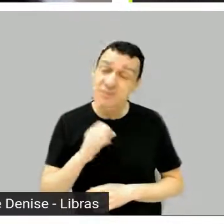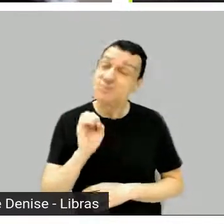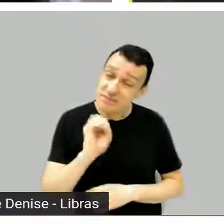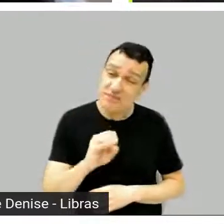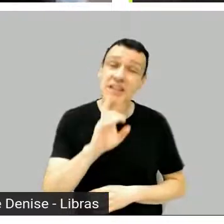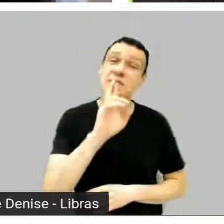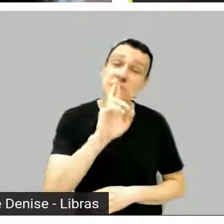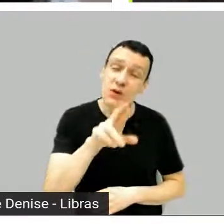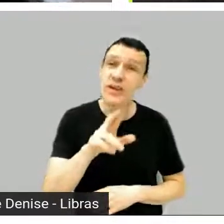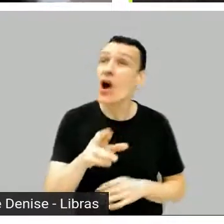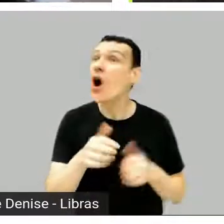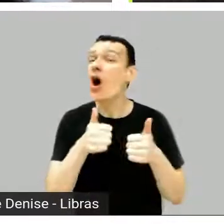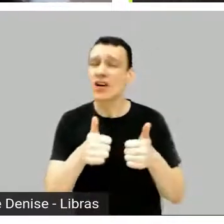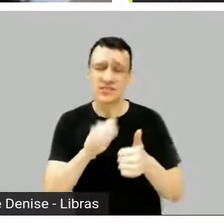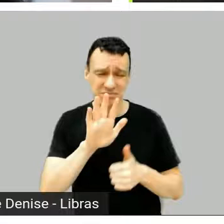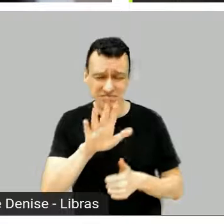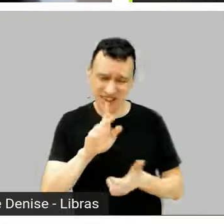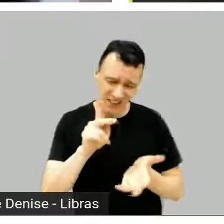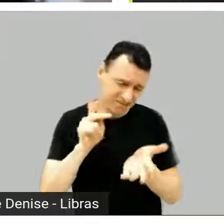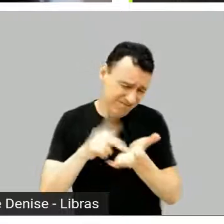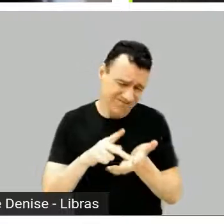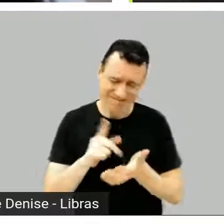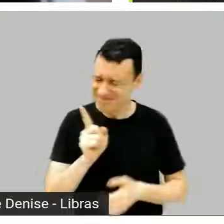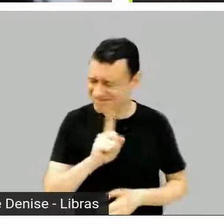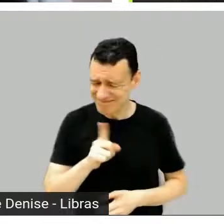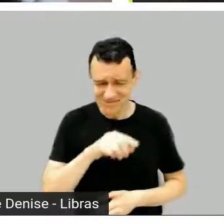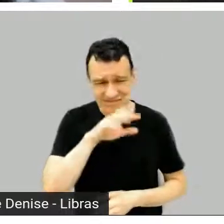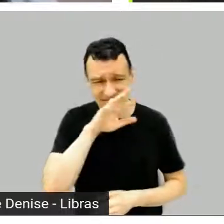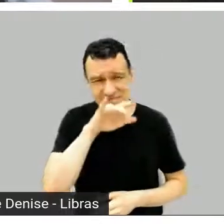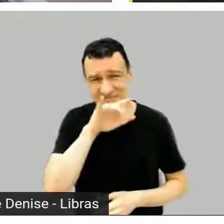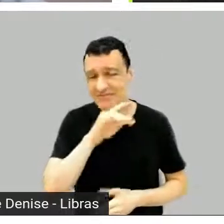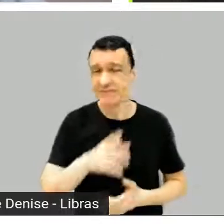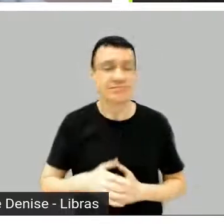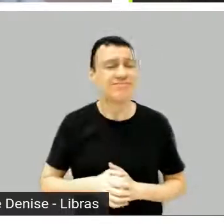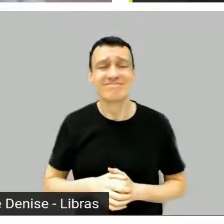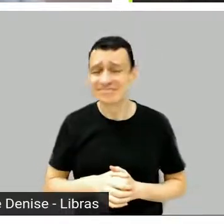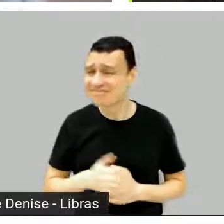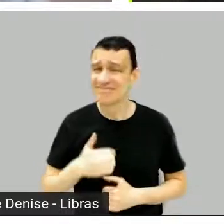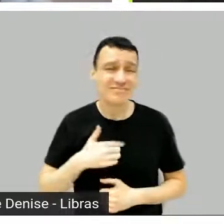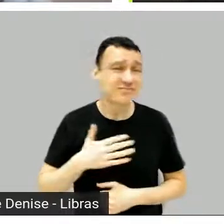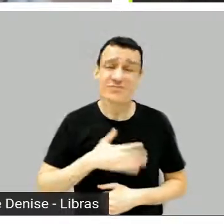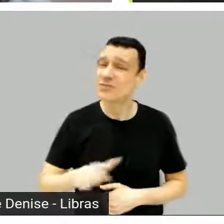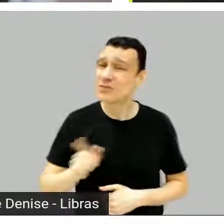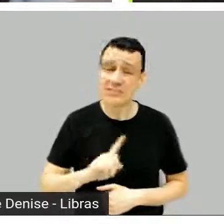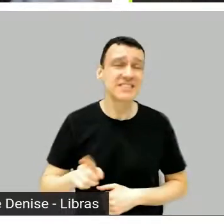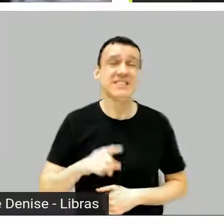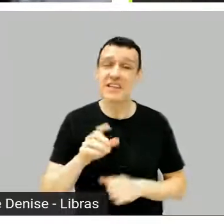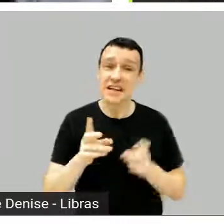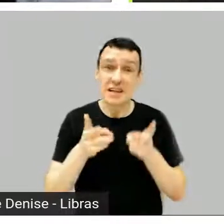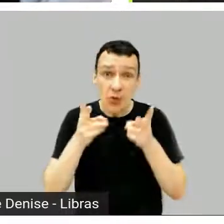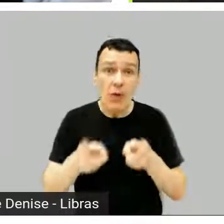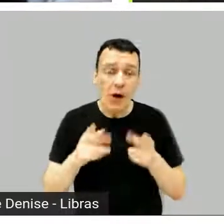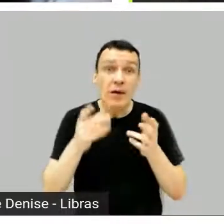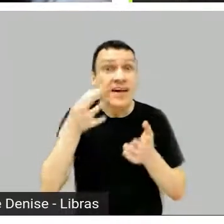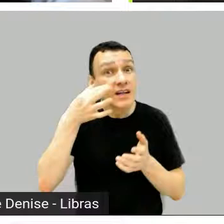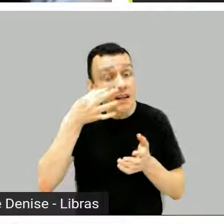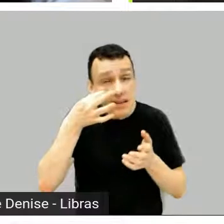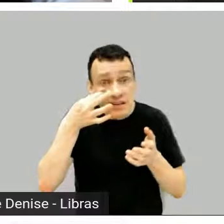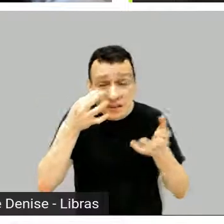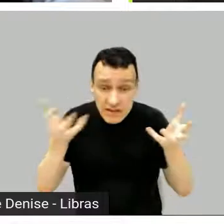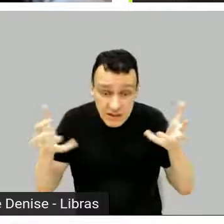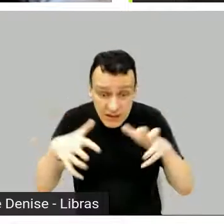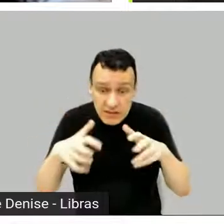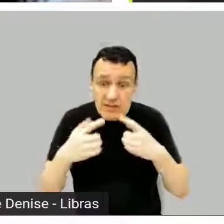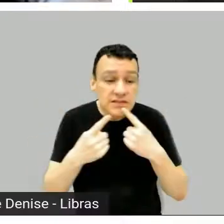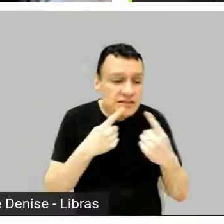Todo mundo fala que é igual e eu não acho igual, não. Não é igual, porra nenhuma, de jeito nenhum. Para começar, eu me